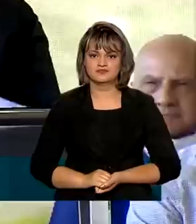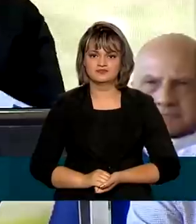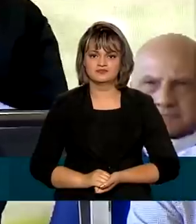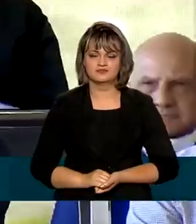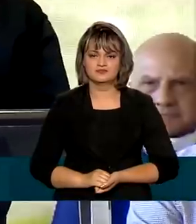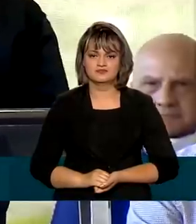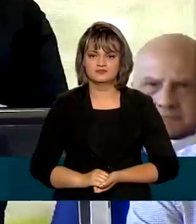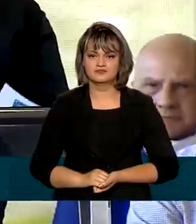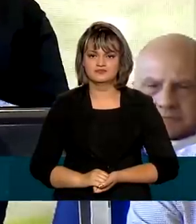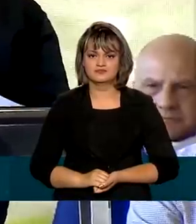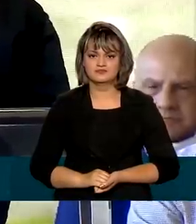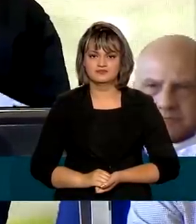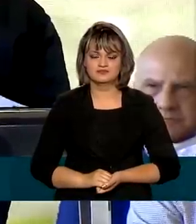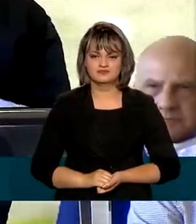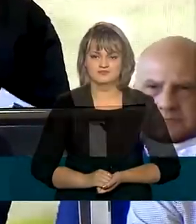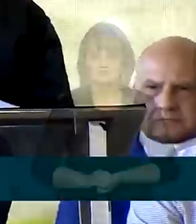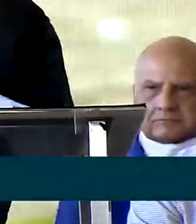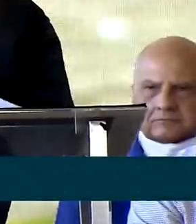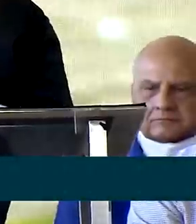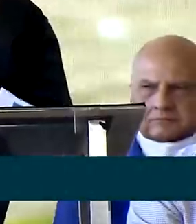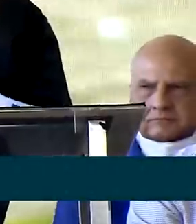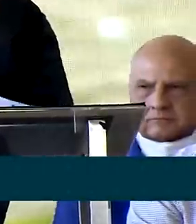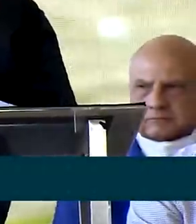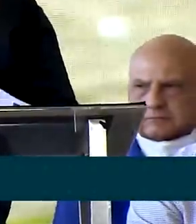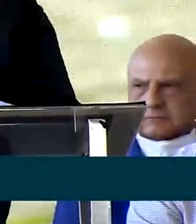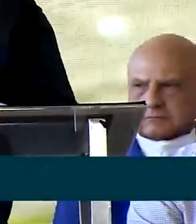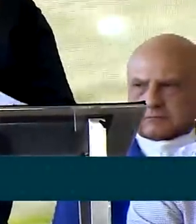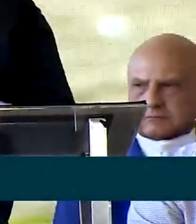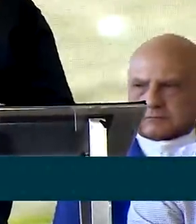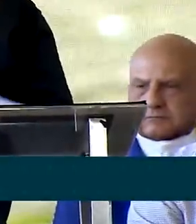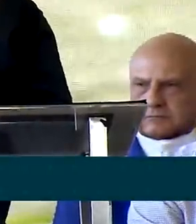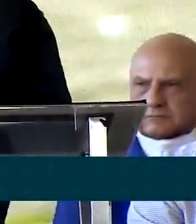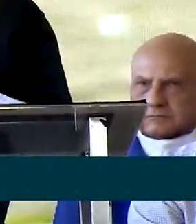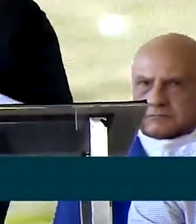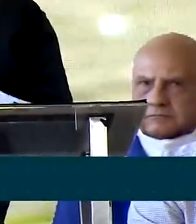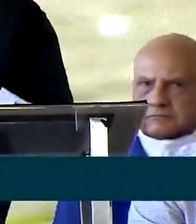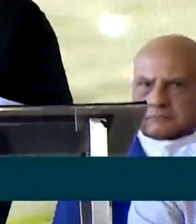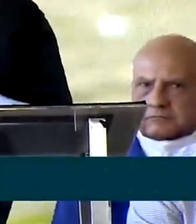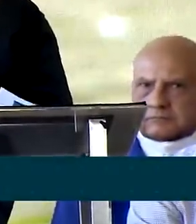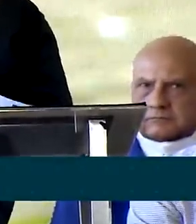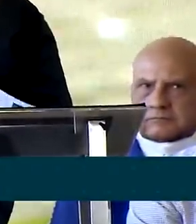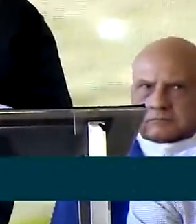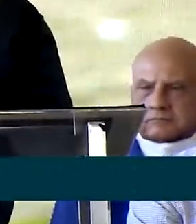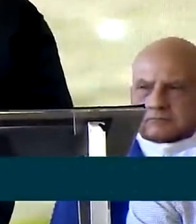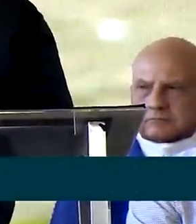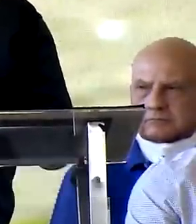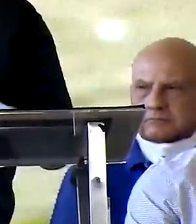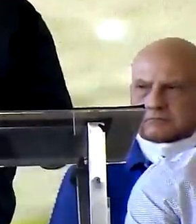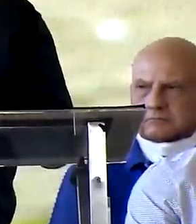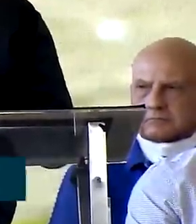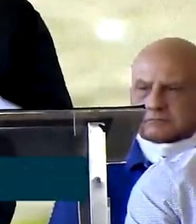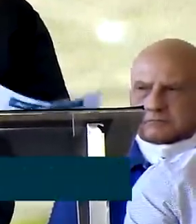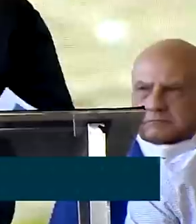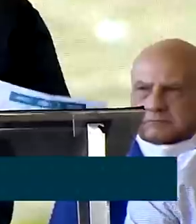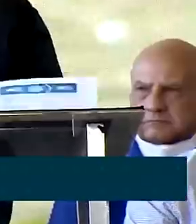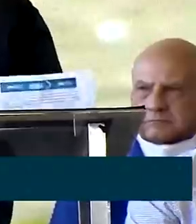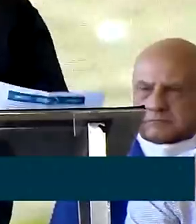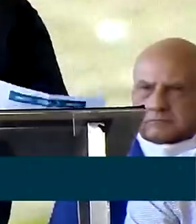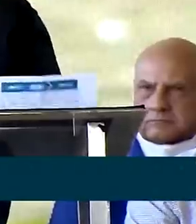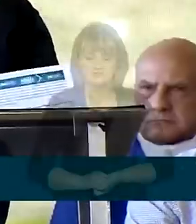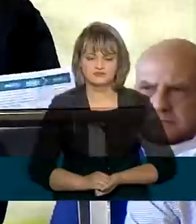a todo o Brasil, que interessa ao norte de Minas, que interessa a Goiás, que interessa ao Distrito Federal